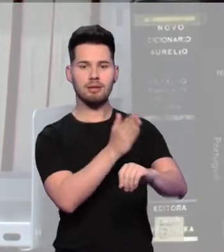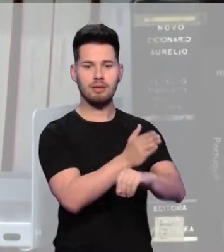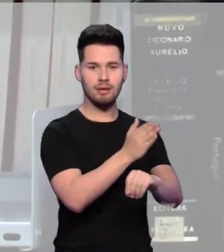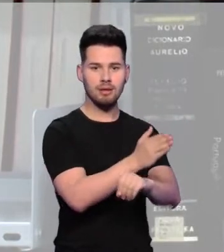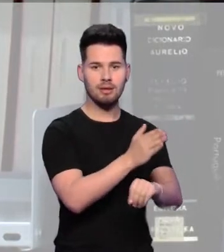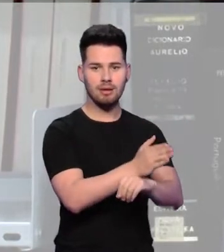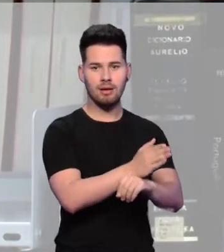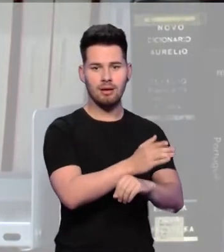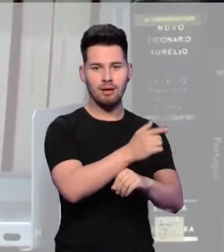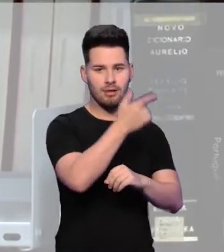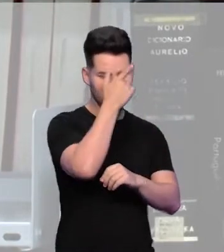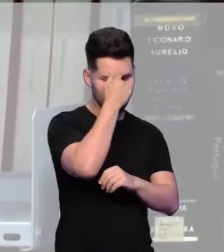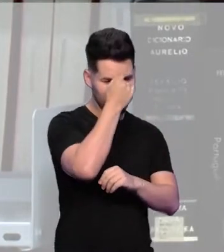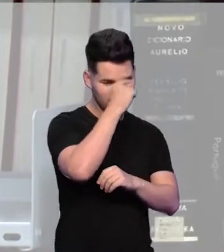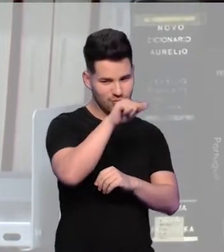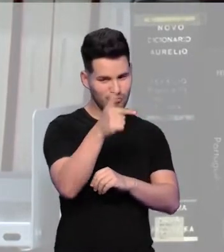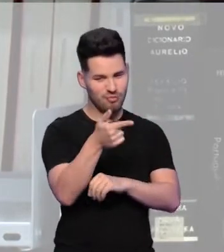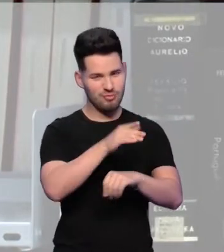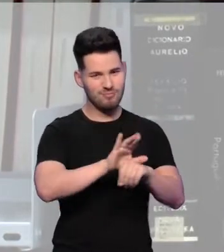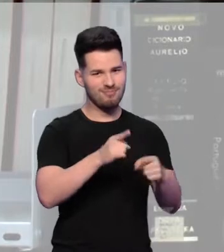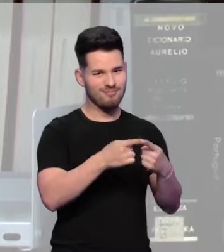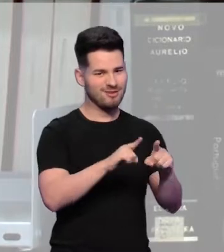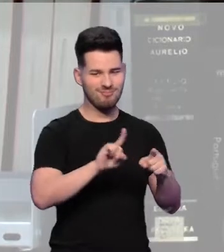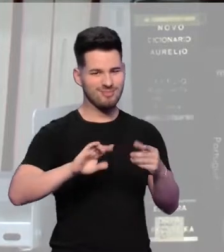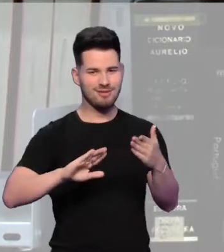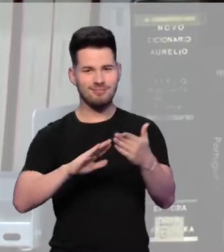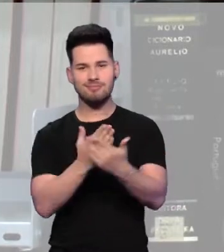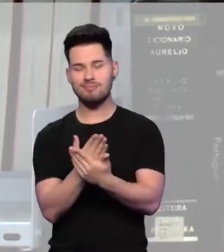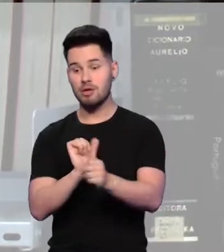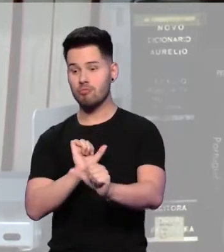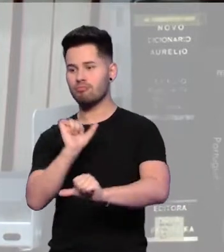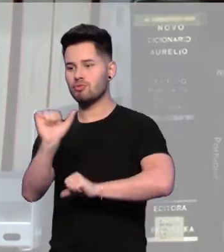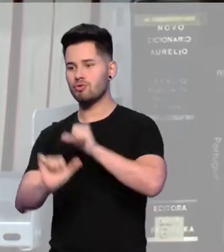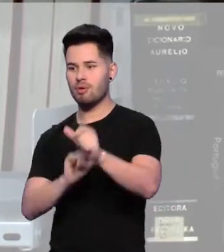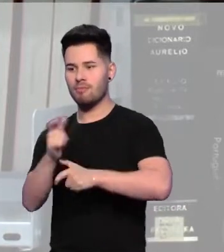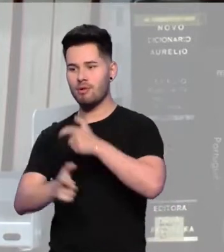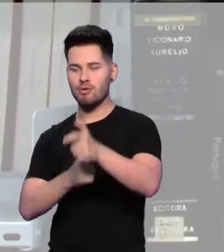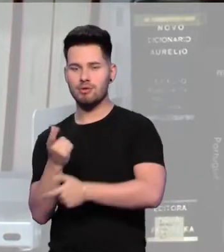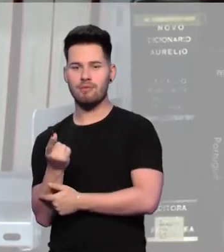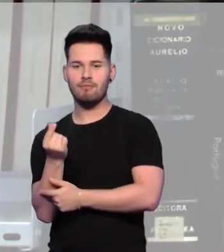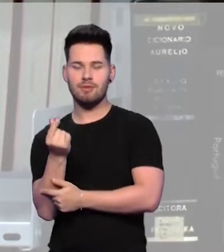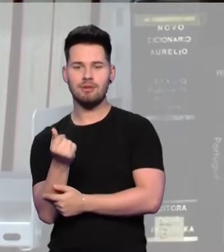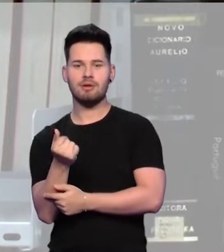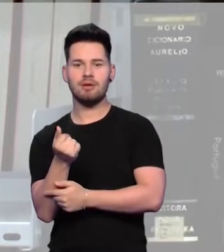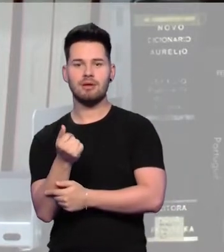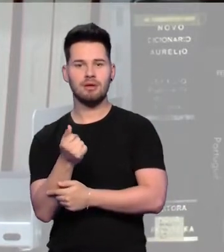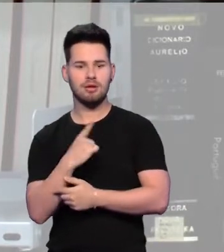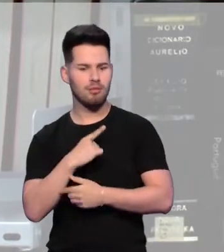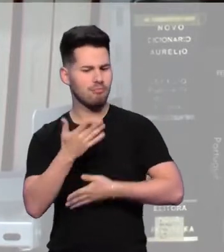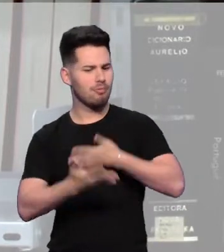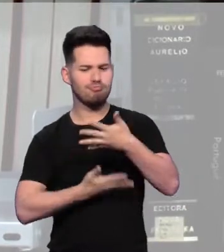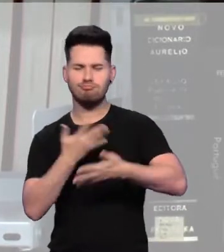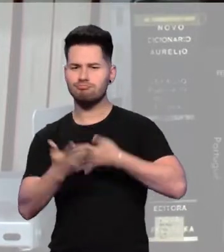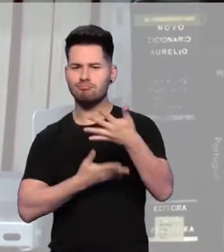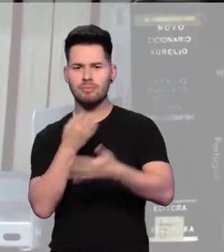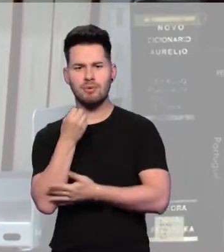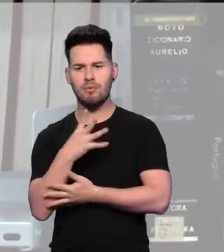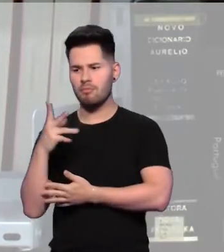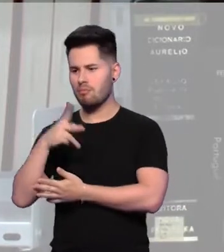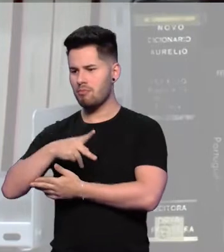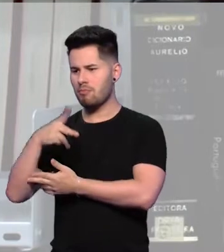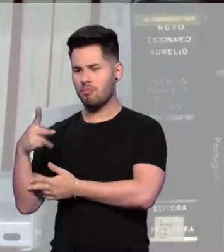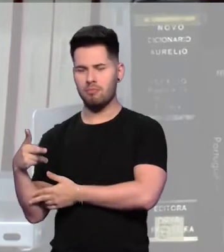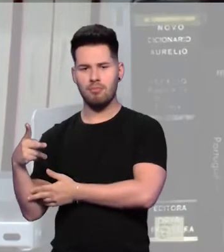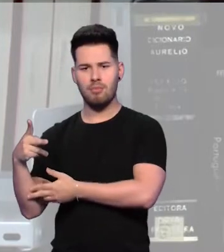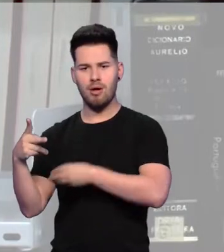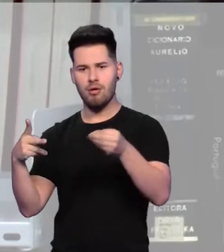faculdade com outro curso, acabei não me adaptando e resolvi mudar para gestão financeira, que me atendeu super bem,